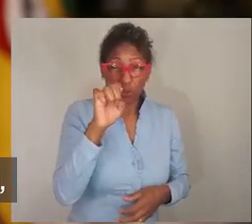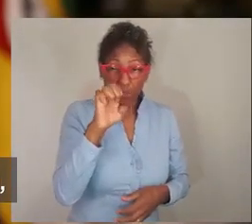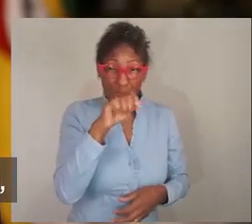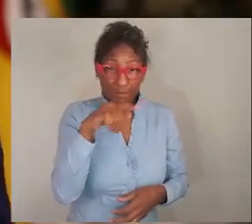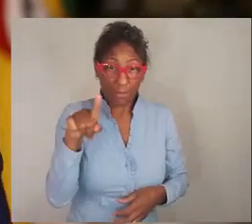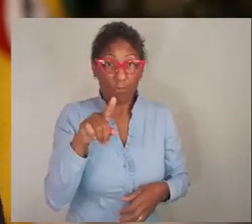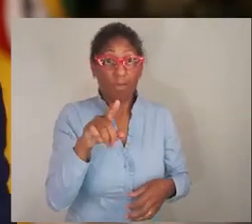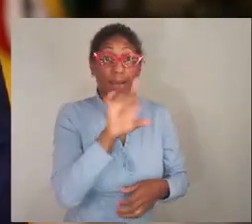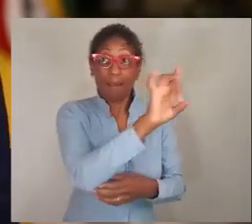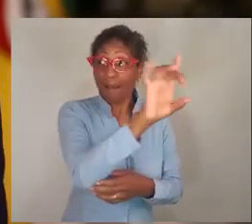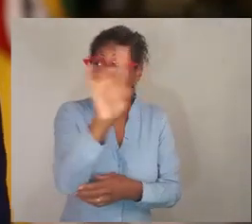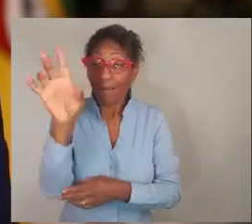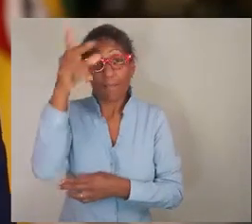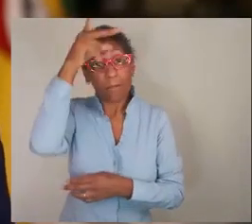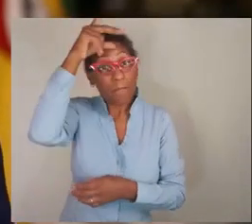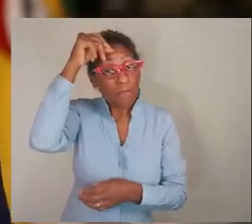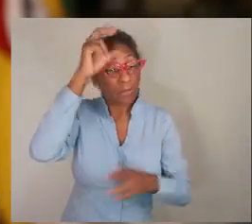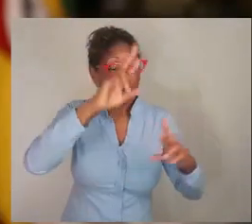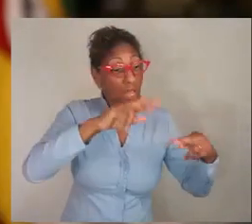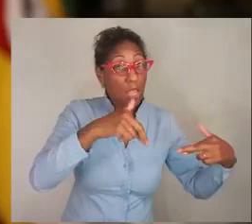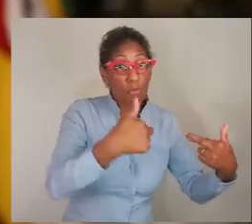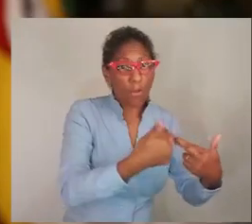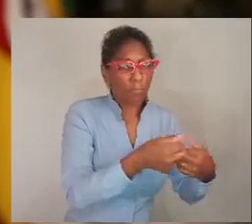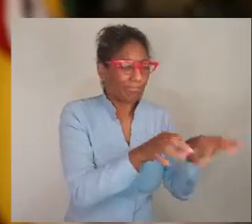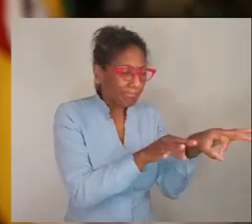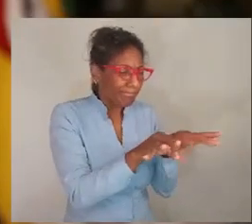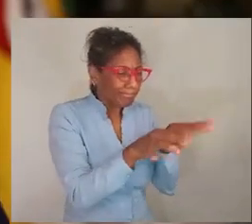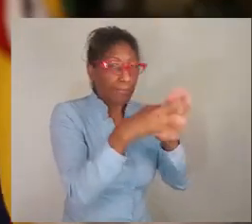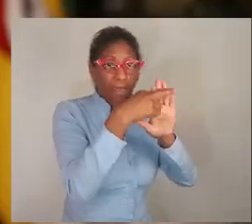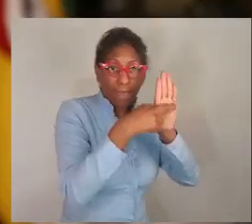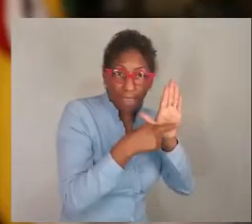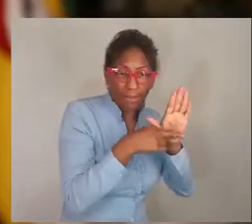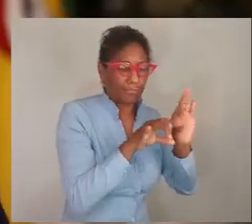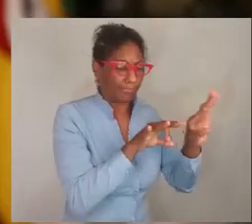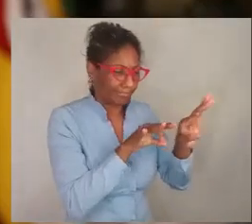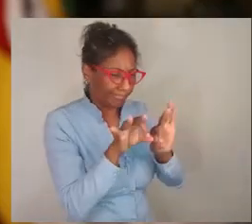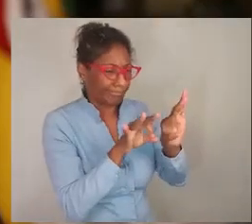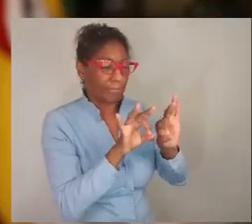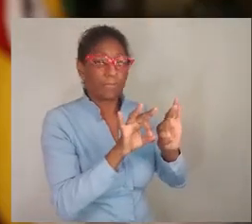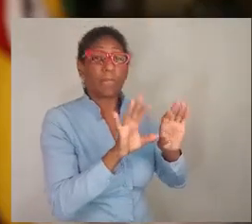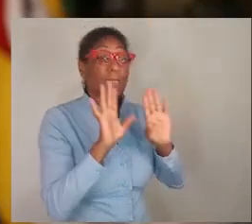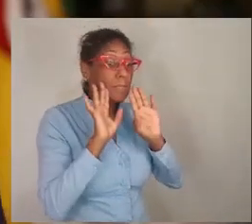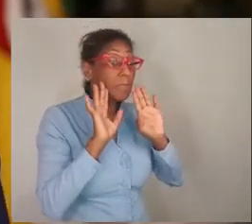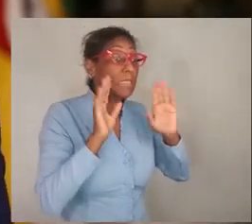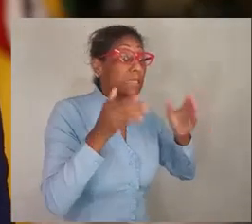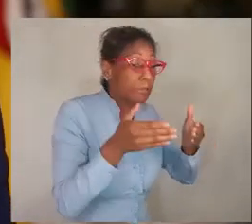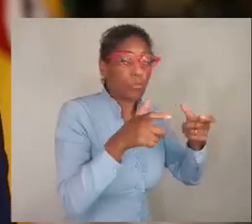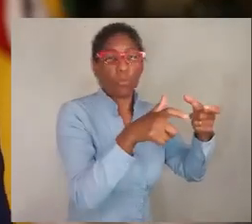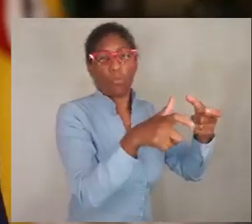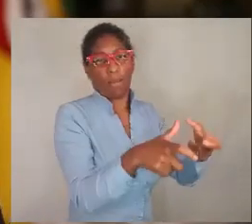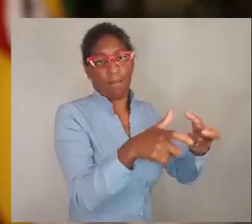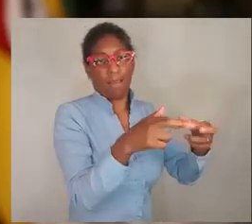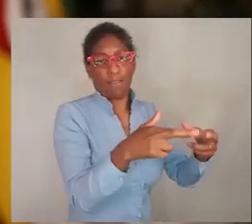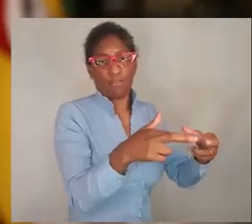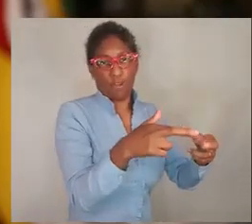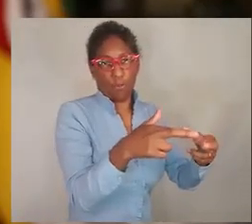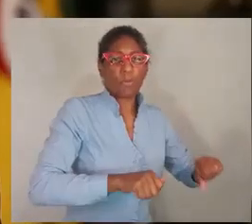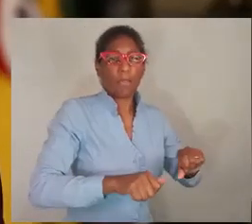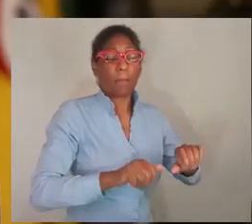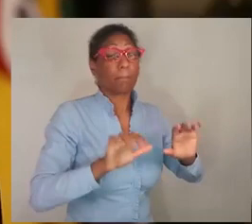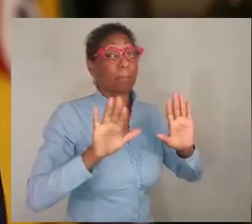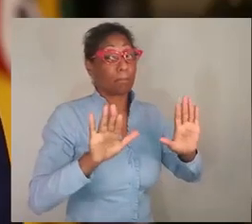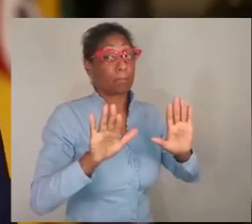prefeitos reunidos em cada uma das regiões possam adaptar as regras à sua específica realidade.